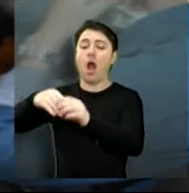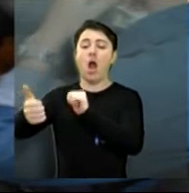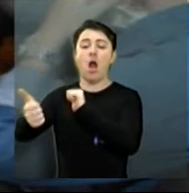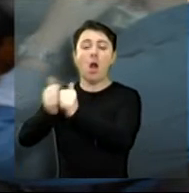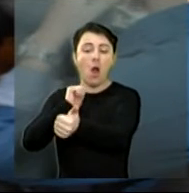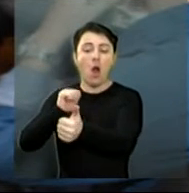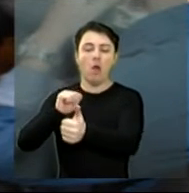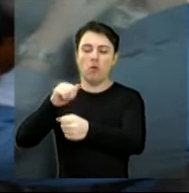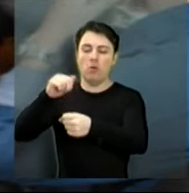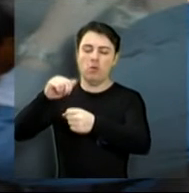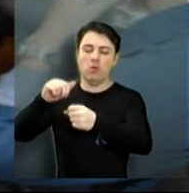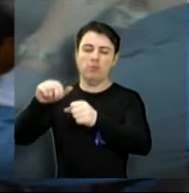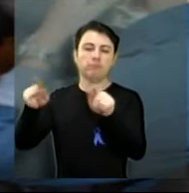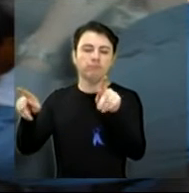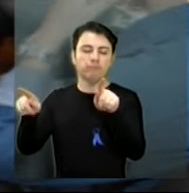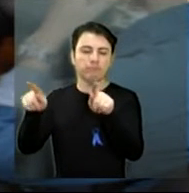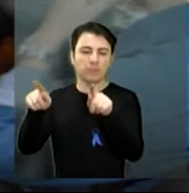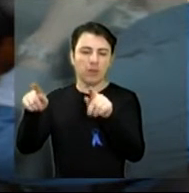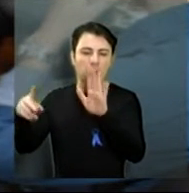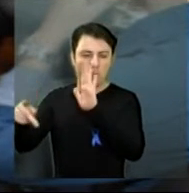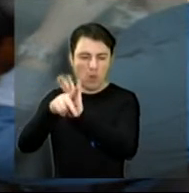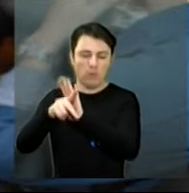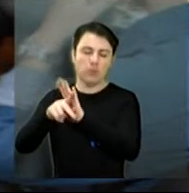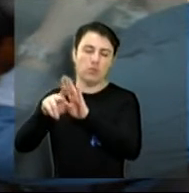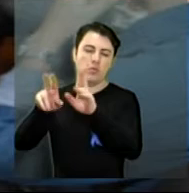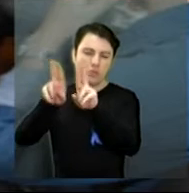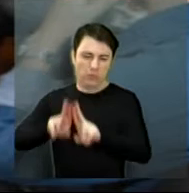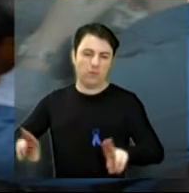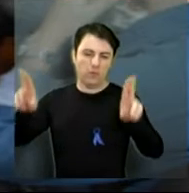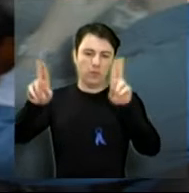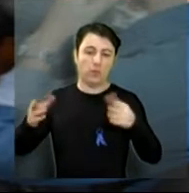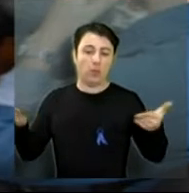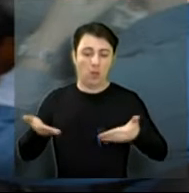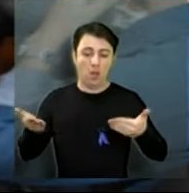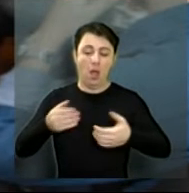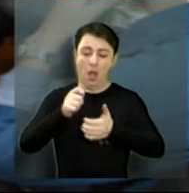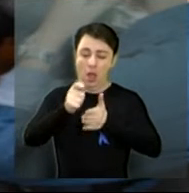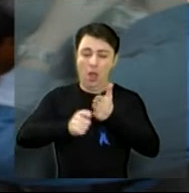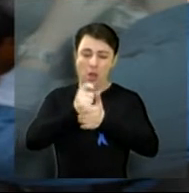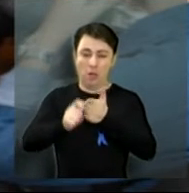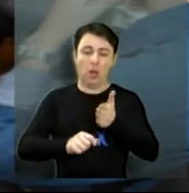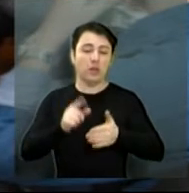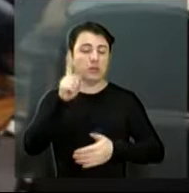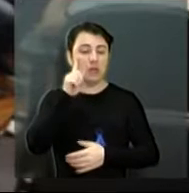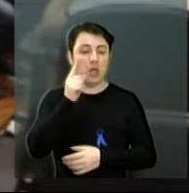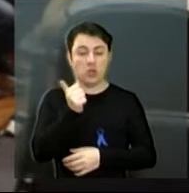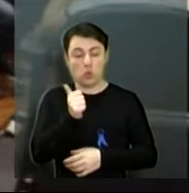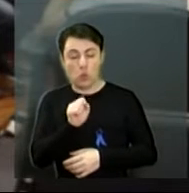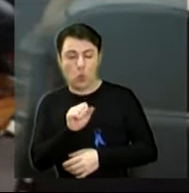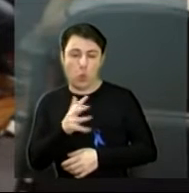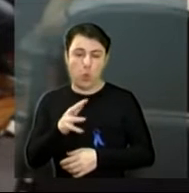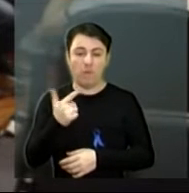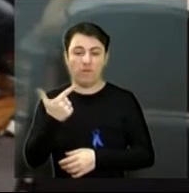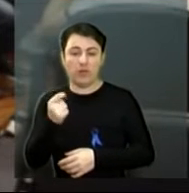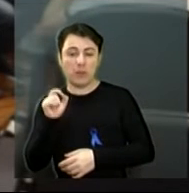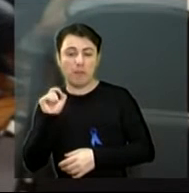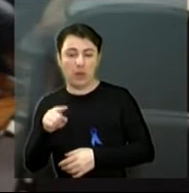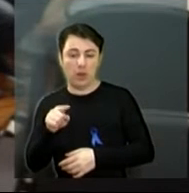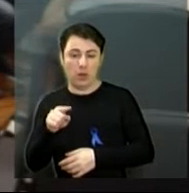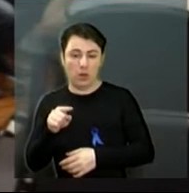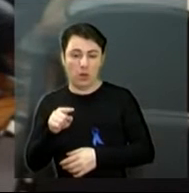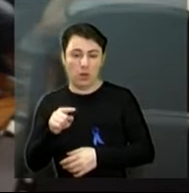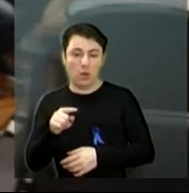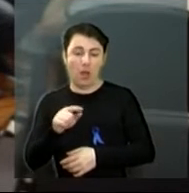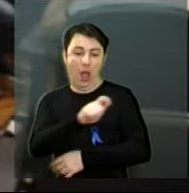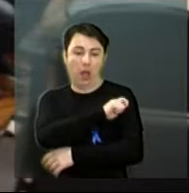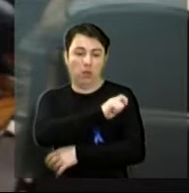que os Jogos Universitários do Inter Araraquara vão receber este ano de 18 a 20 mil alunos, de 18 a 20 mil